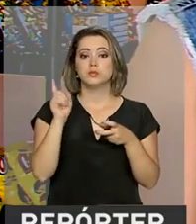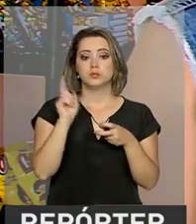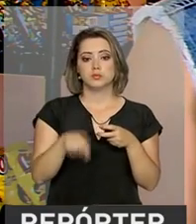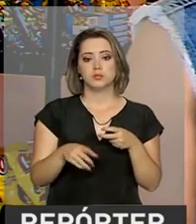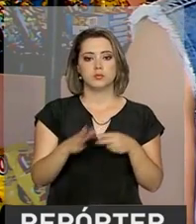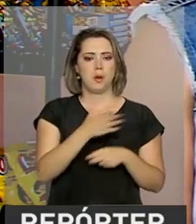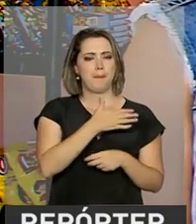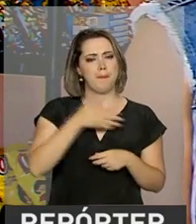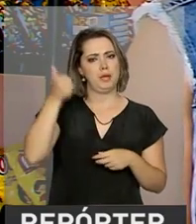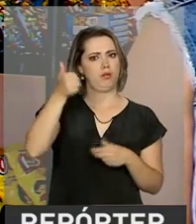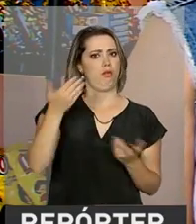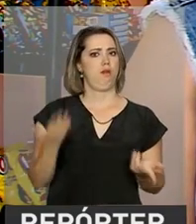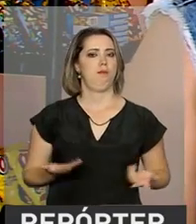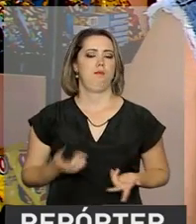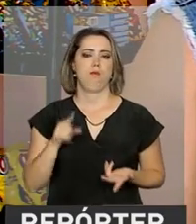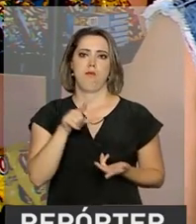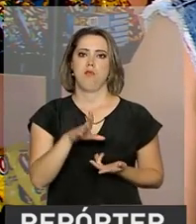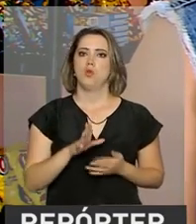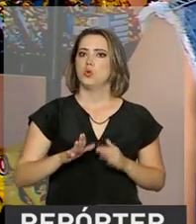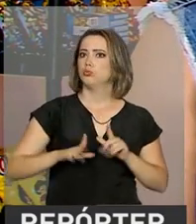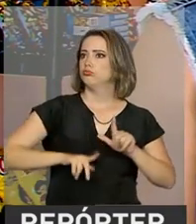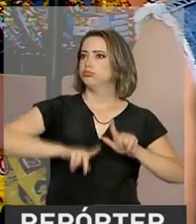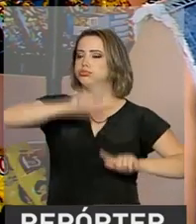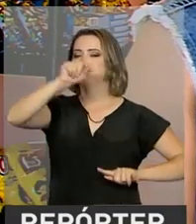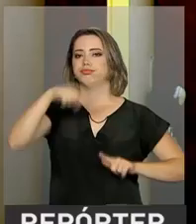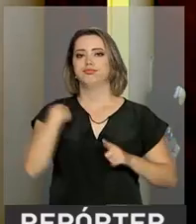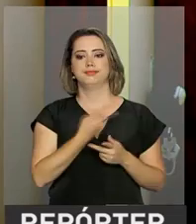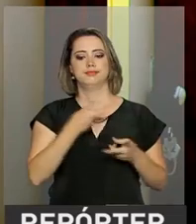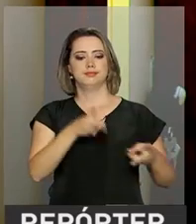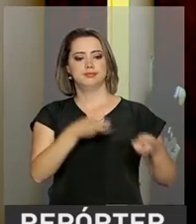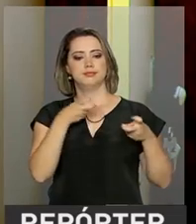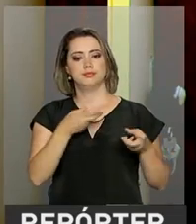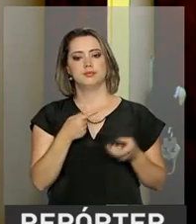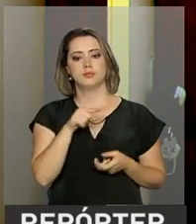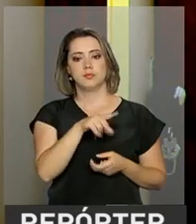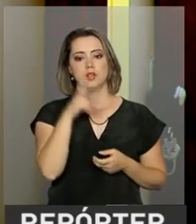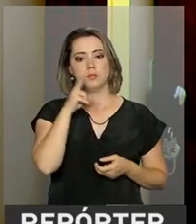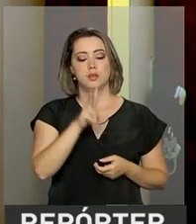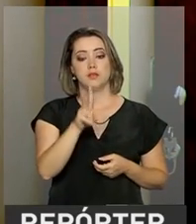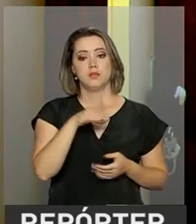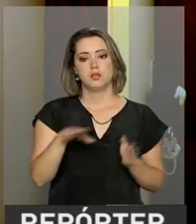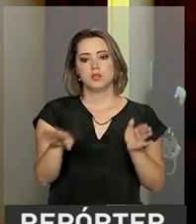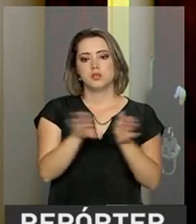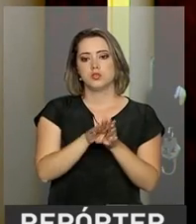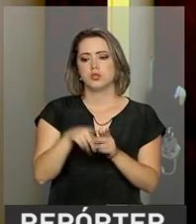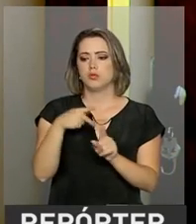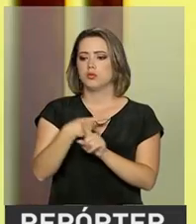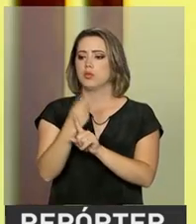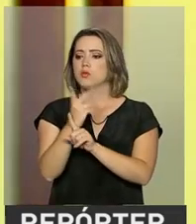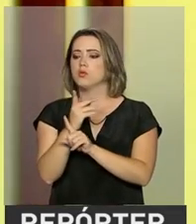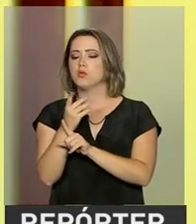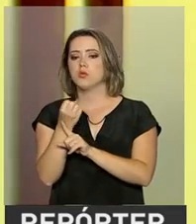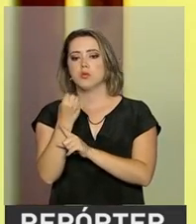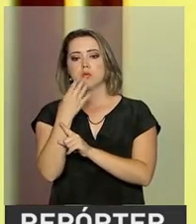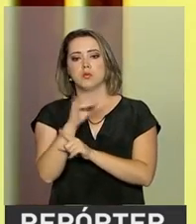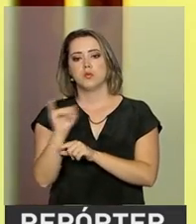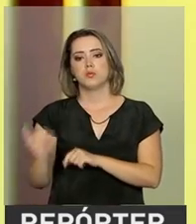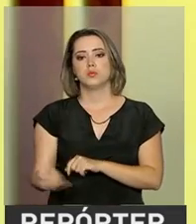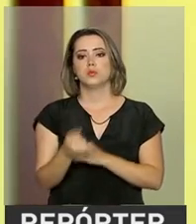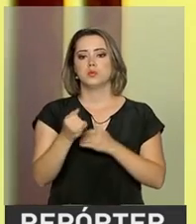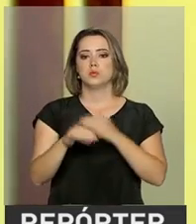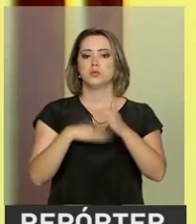bem melhor, superou a nossa expectativa. Quem também viu na chegada da energia eólica uma oportunidade de